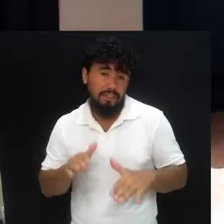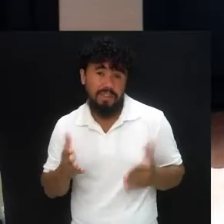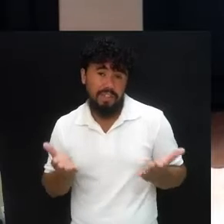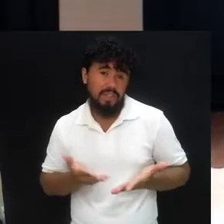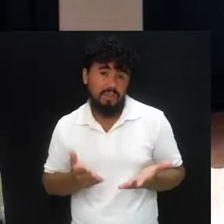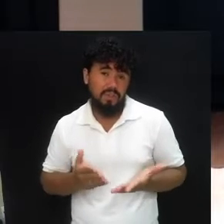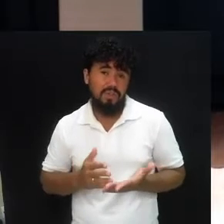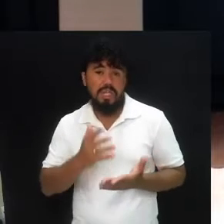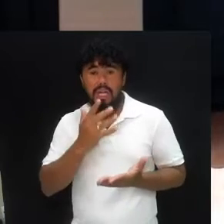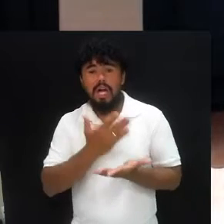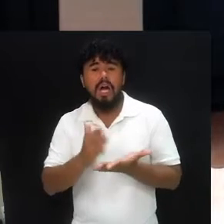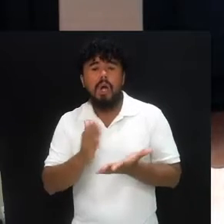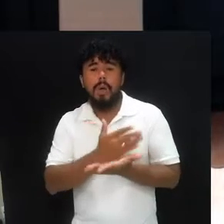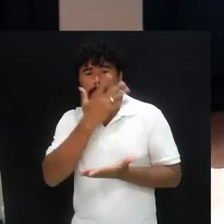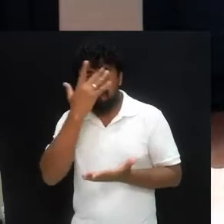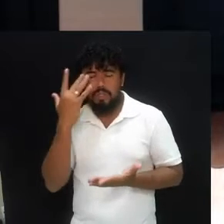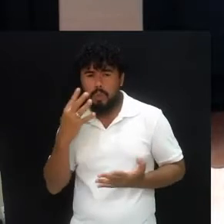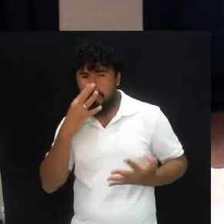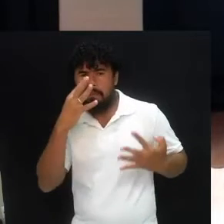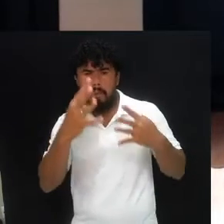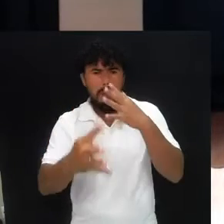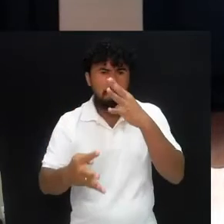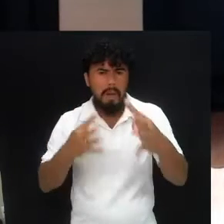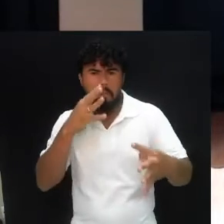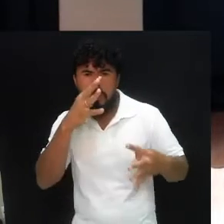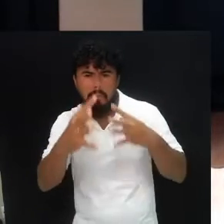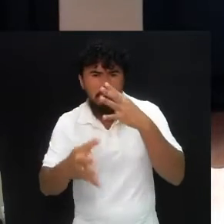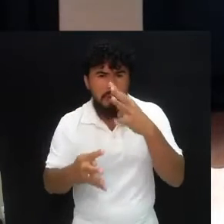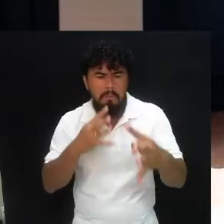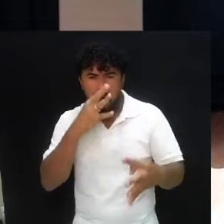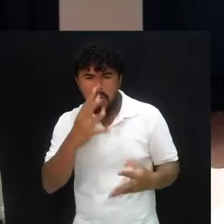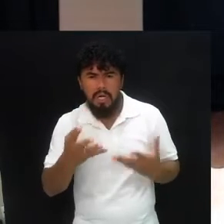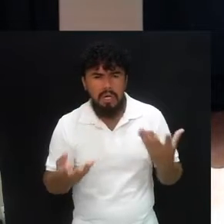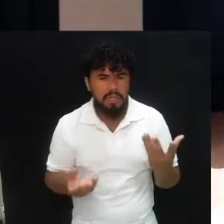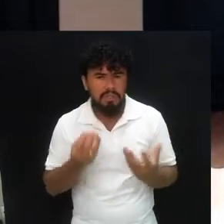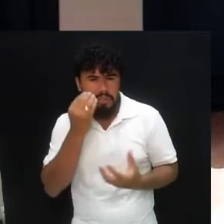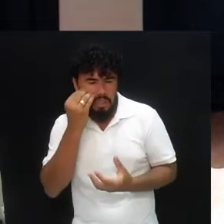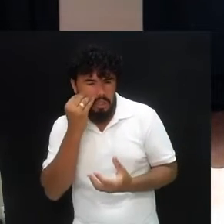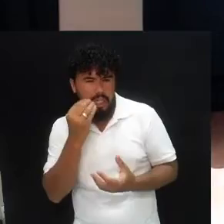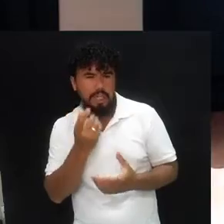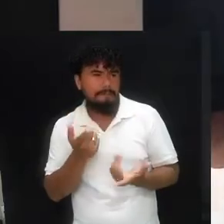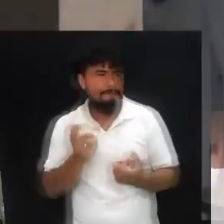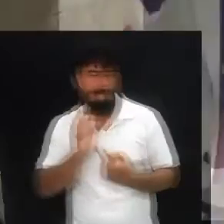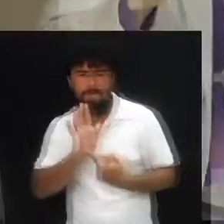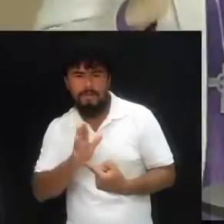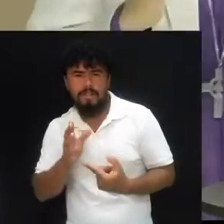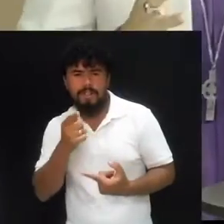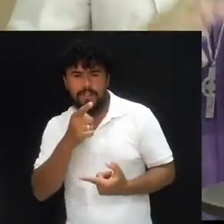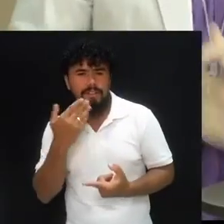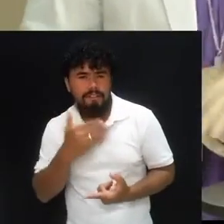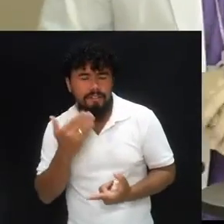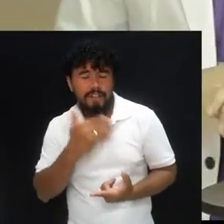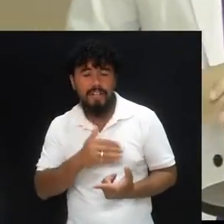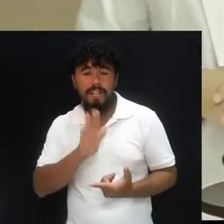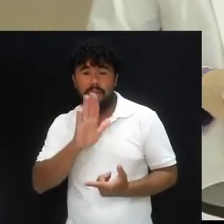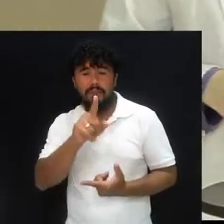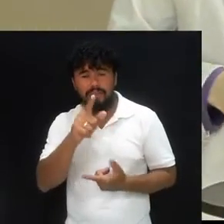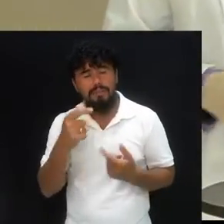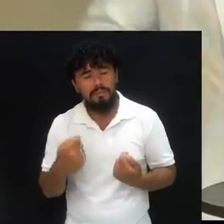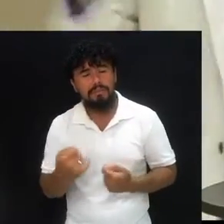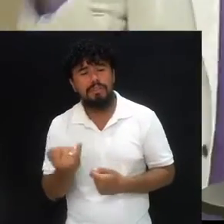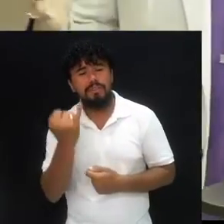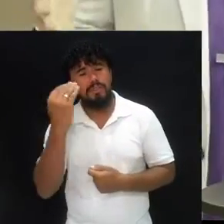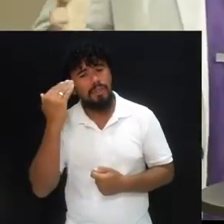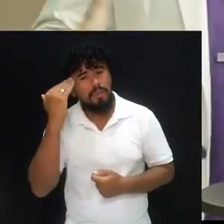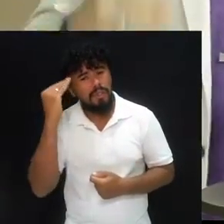está enfrentando, pessoas estejam se levantando e tentando encontrar algo contra você. Mas é muito importante que você entenda.